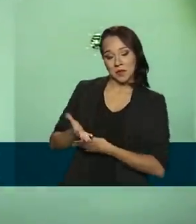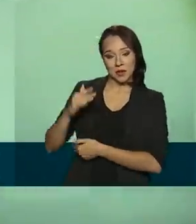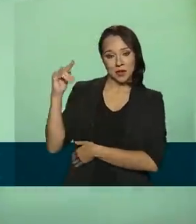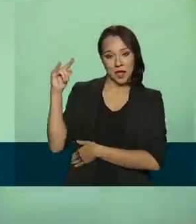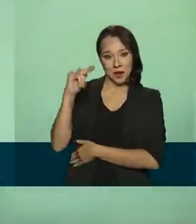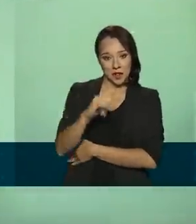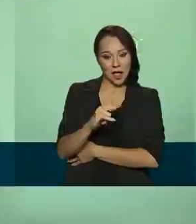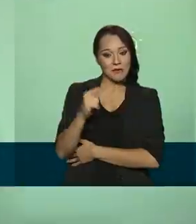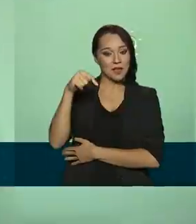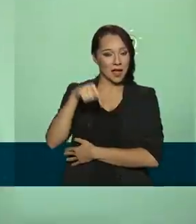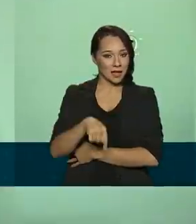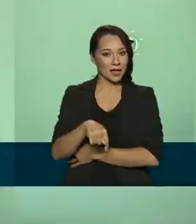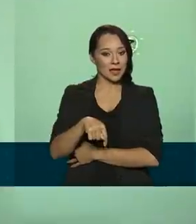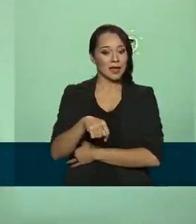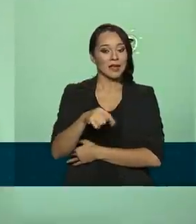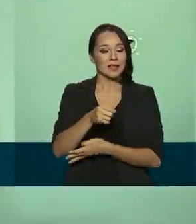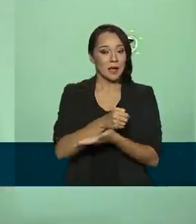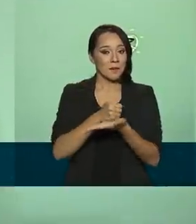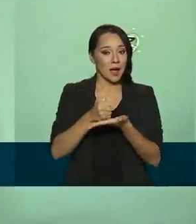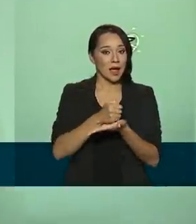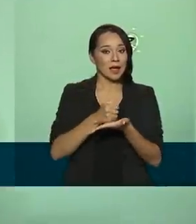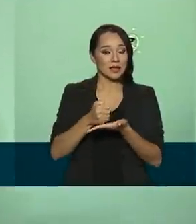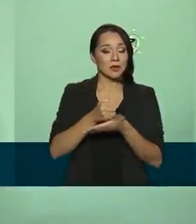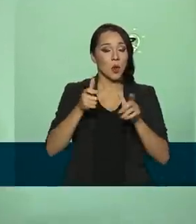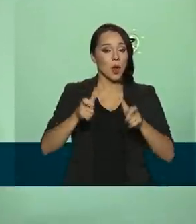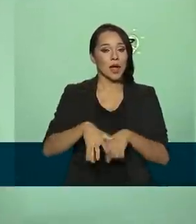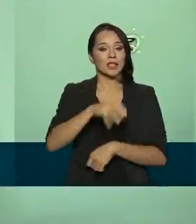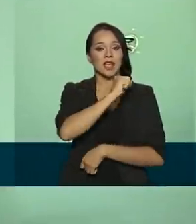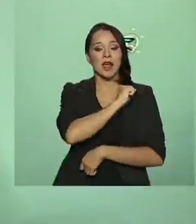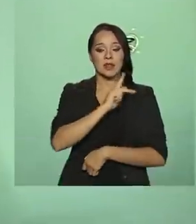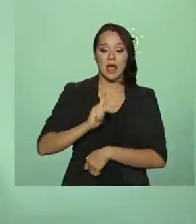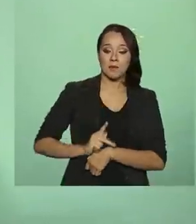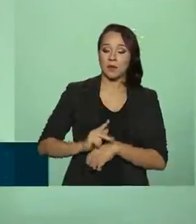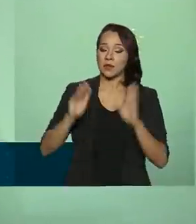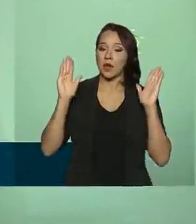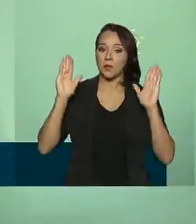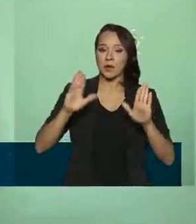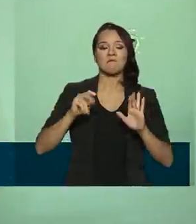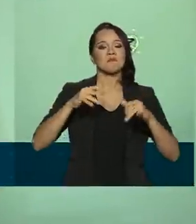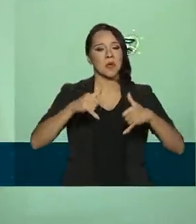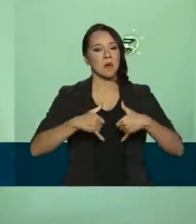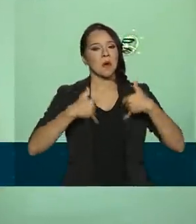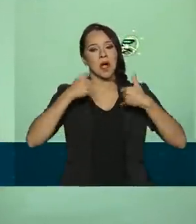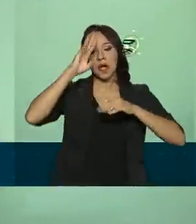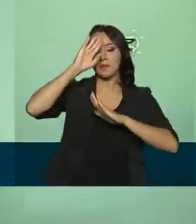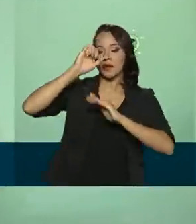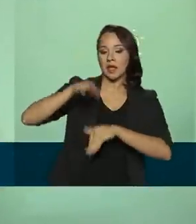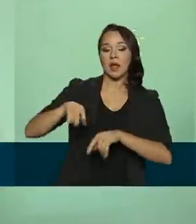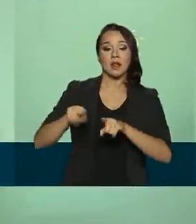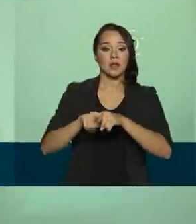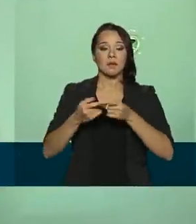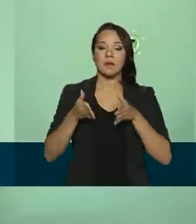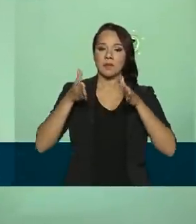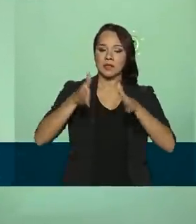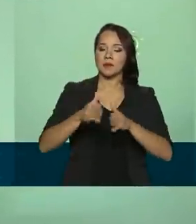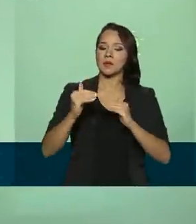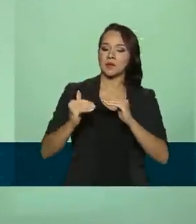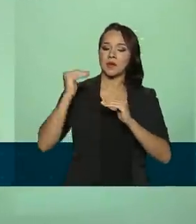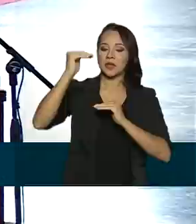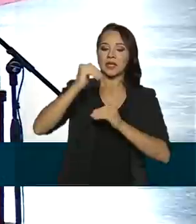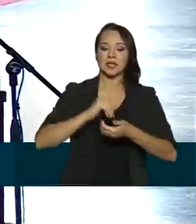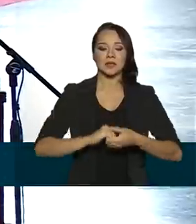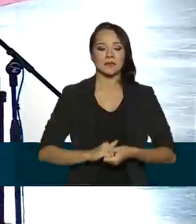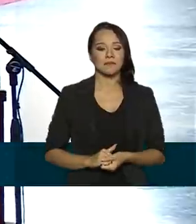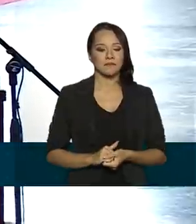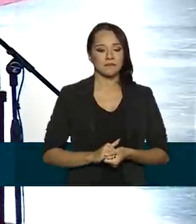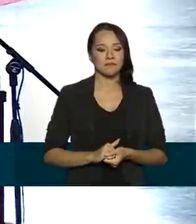aeronave aqui na base aérea de Anápolis conta com honrarias militares e a presença de autoridades.